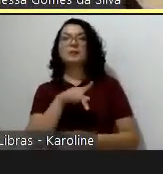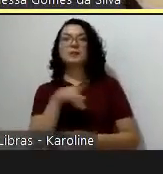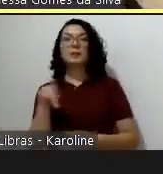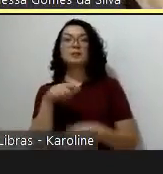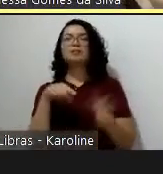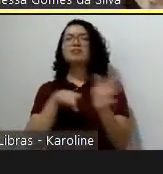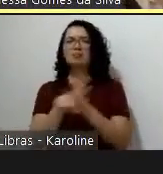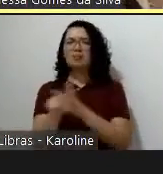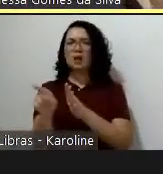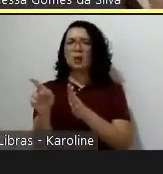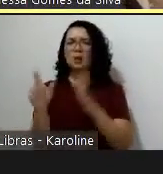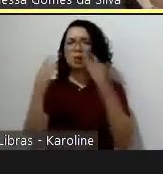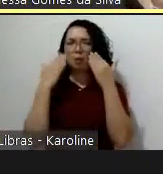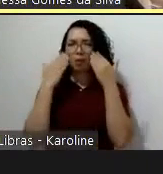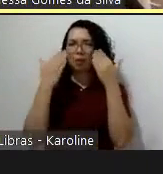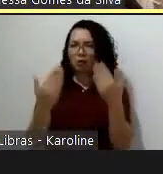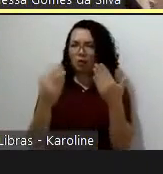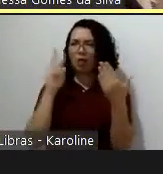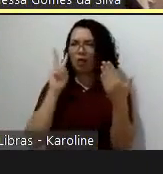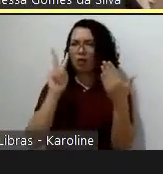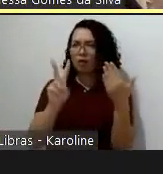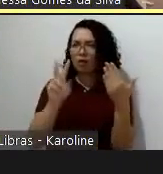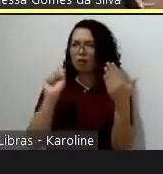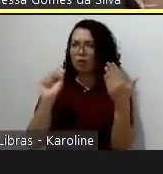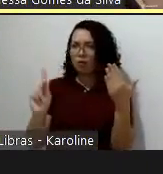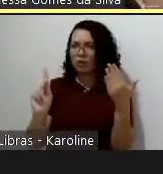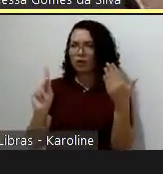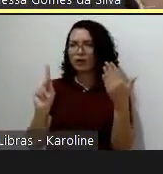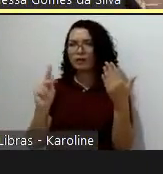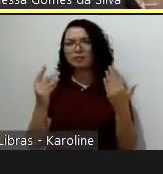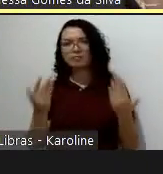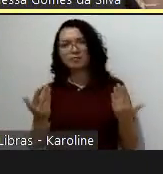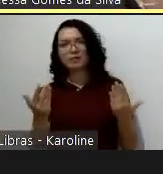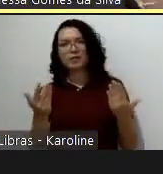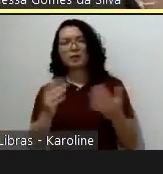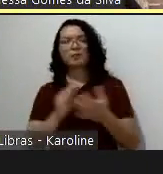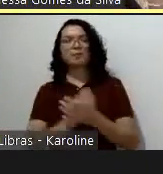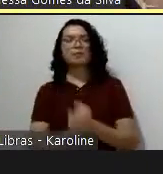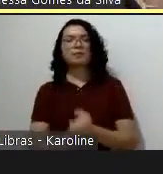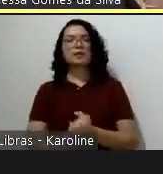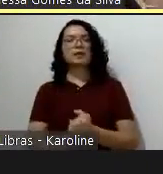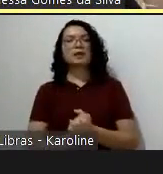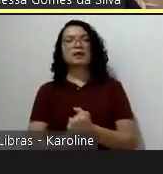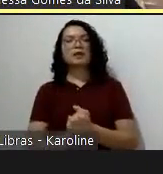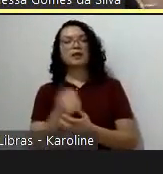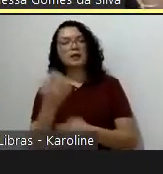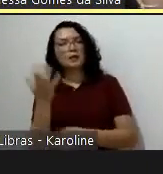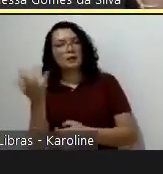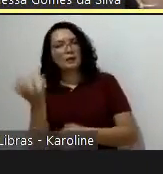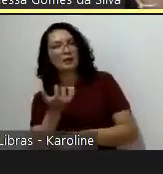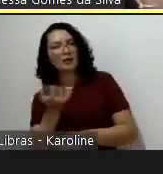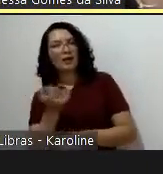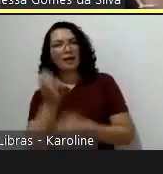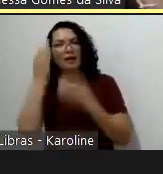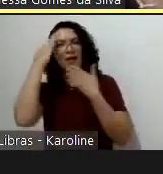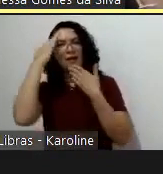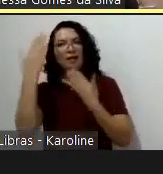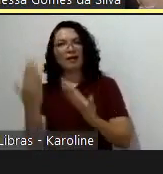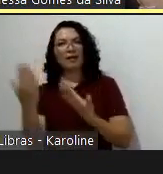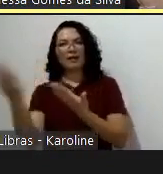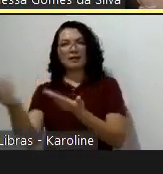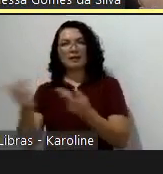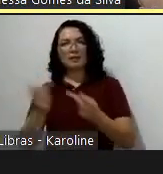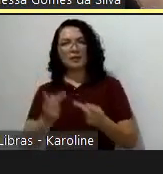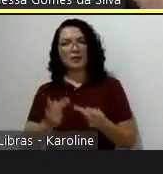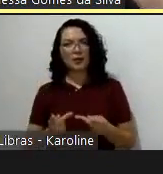A grande motivação dessa fala que eu agradeço muitíssimo pelo convite que me foi enviado